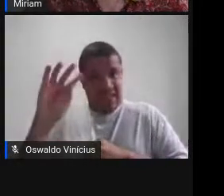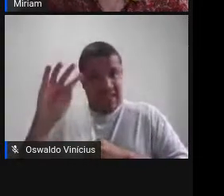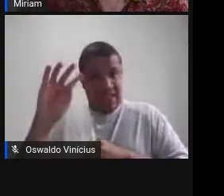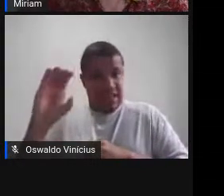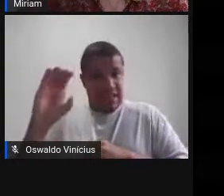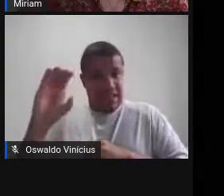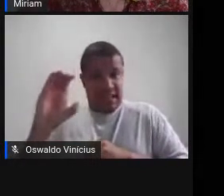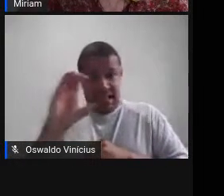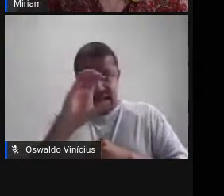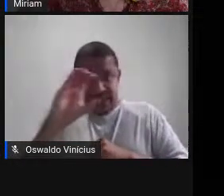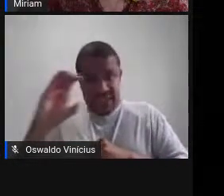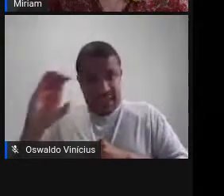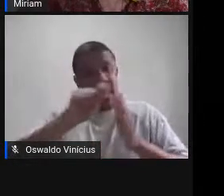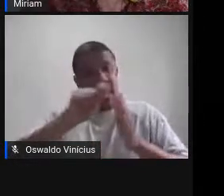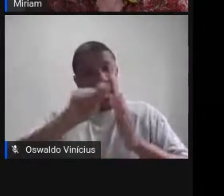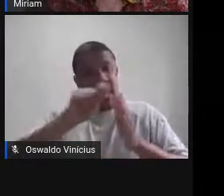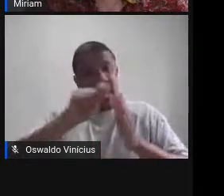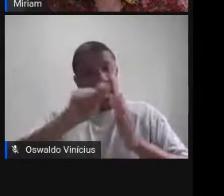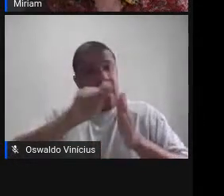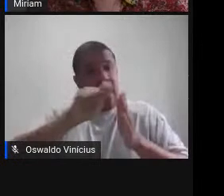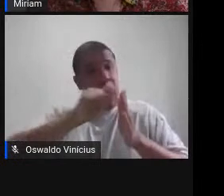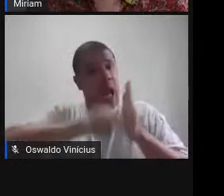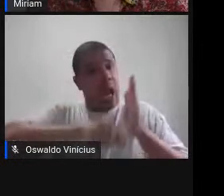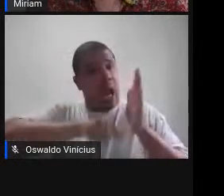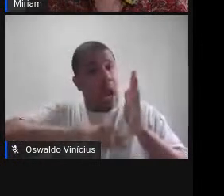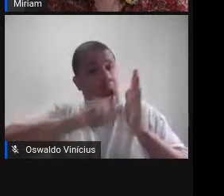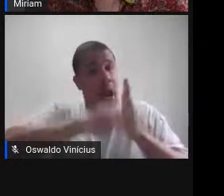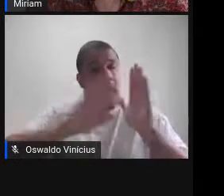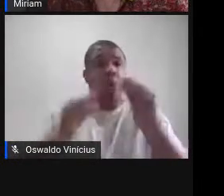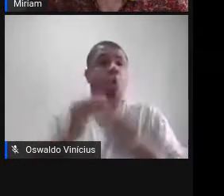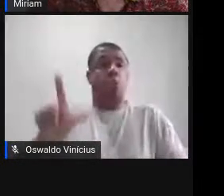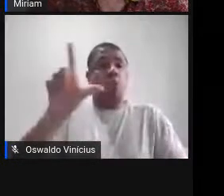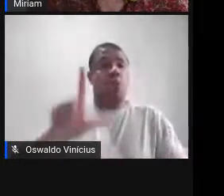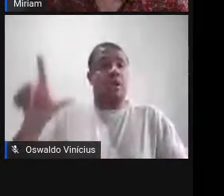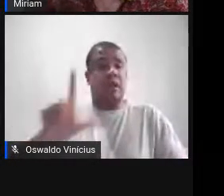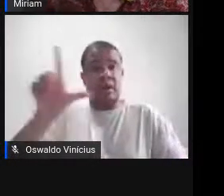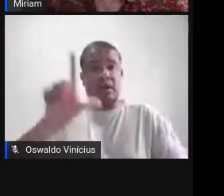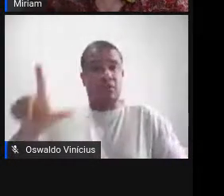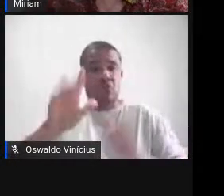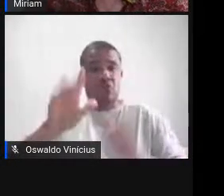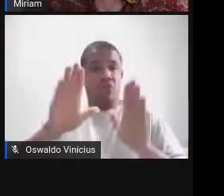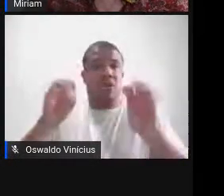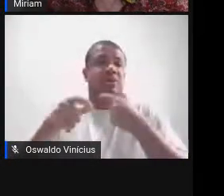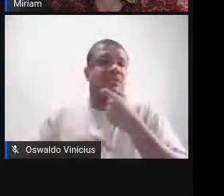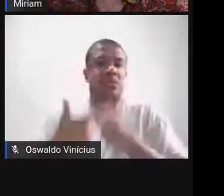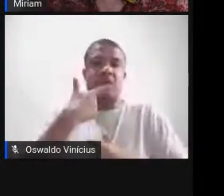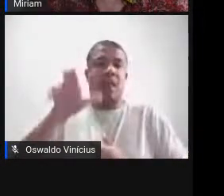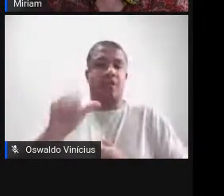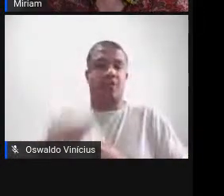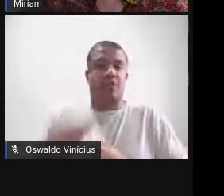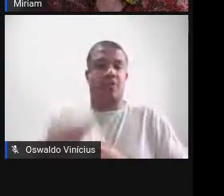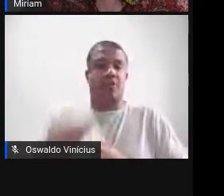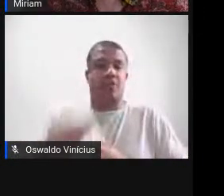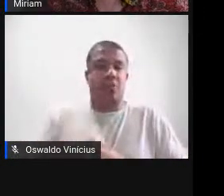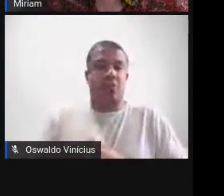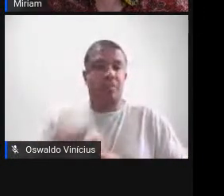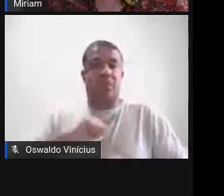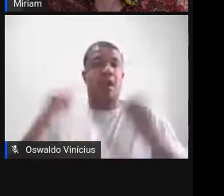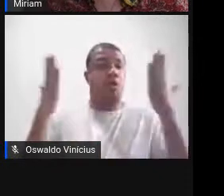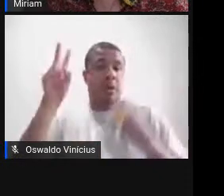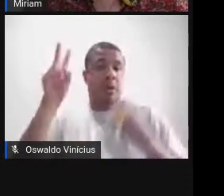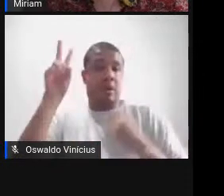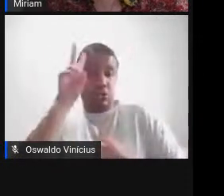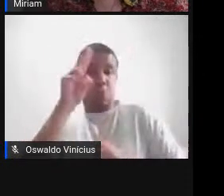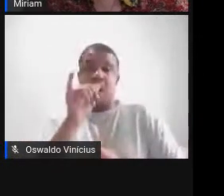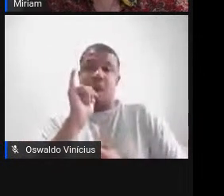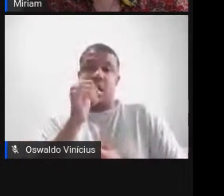o uso da literatura no ensino de língua inglesa. Então, a comparação de uma mesma história narrada